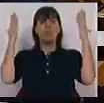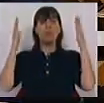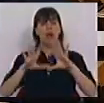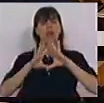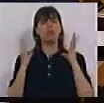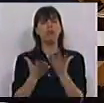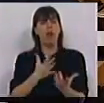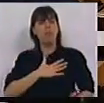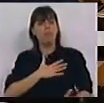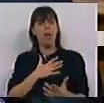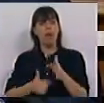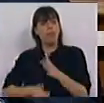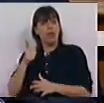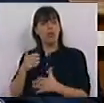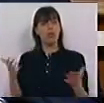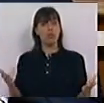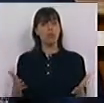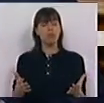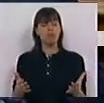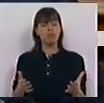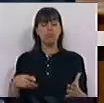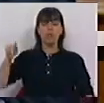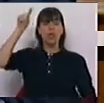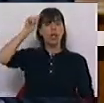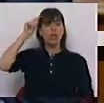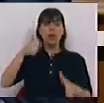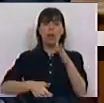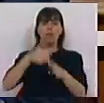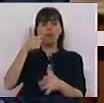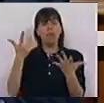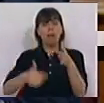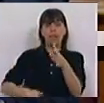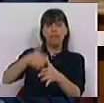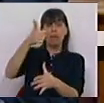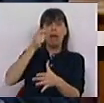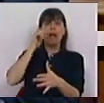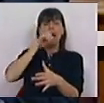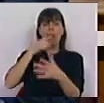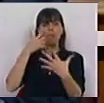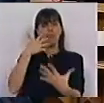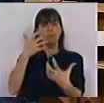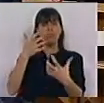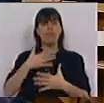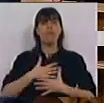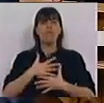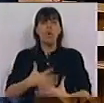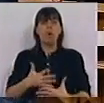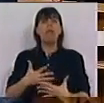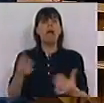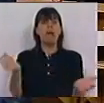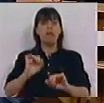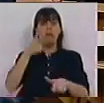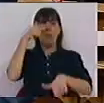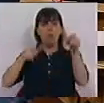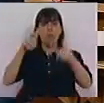em geral gostam de vencedores, respeitam os vencedores, porque os vencedores são expressão da vontade